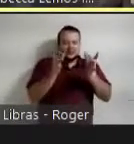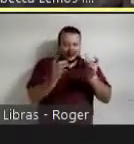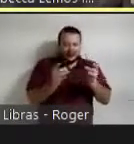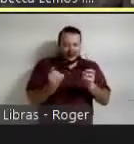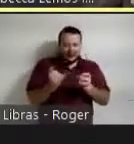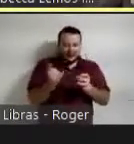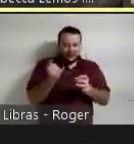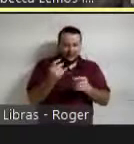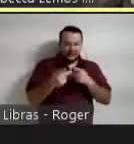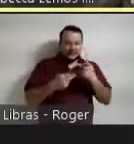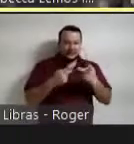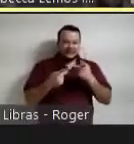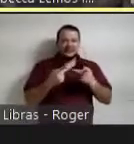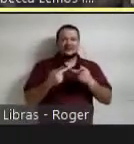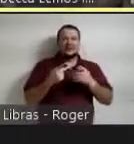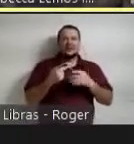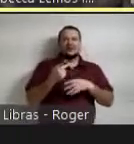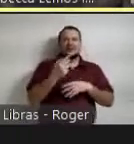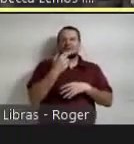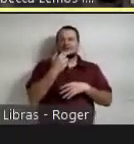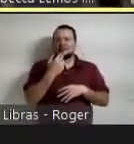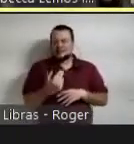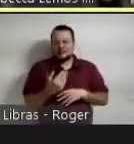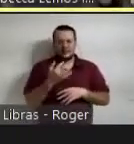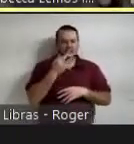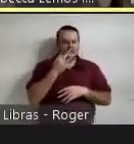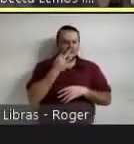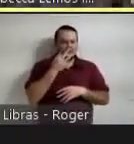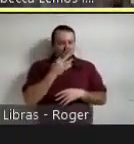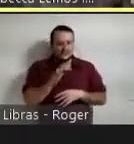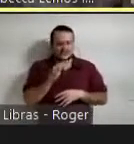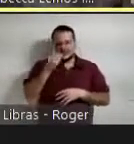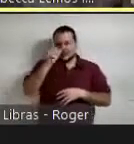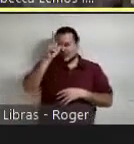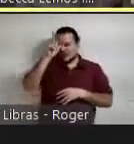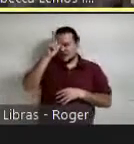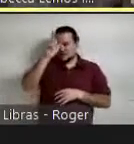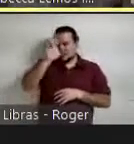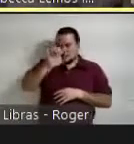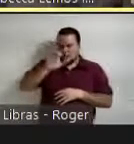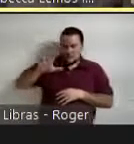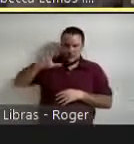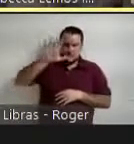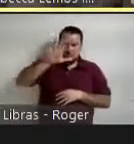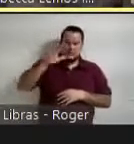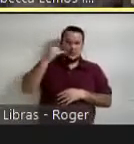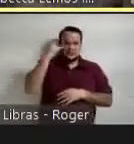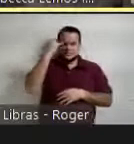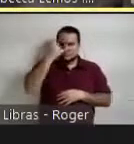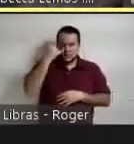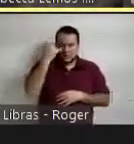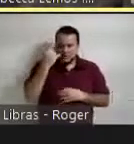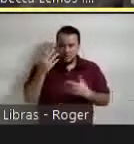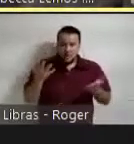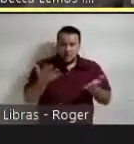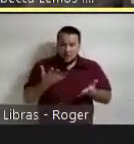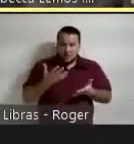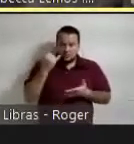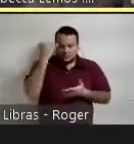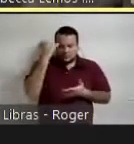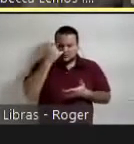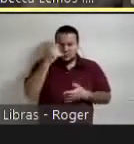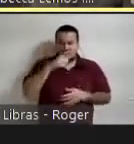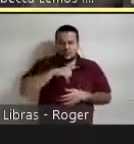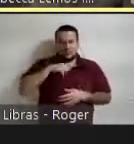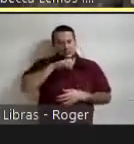como nós tínhamos franceses alemães europeus e de espanhóis conosco hoje o espanhol tem tomado uma dimensão bastante